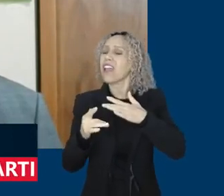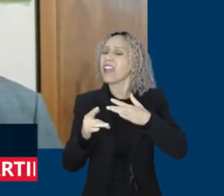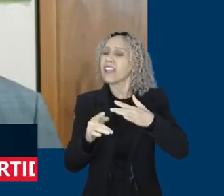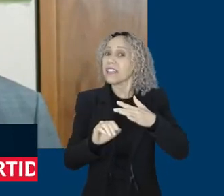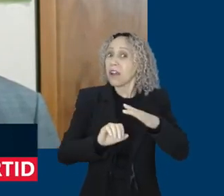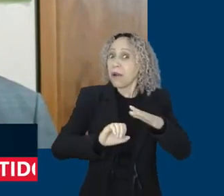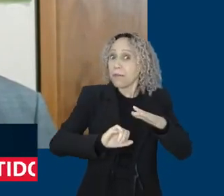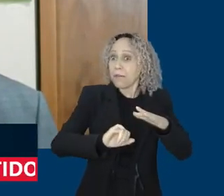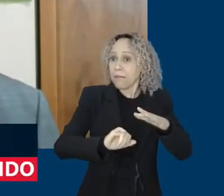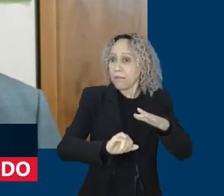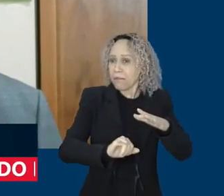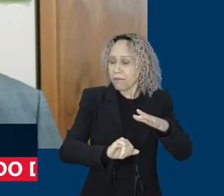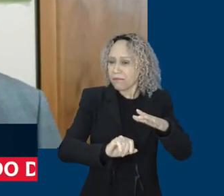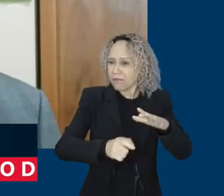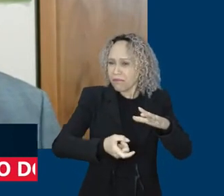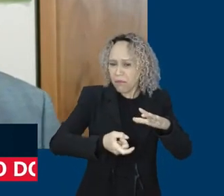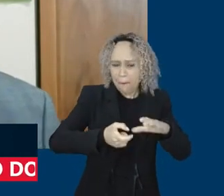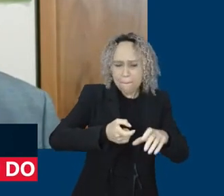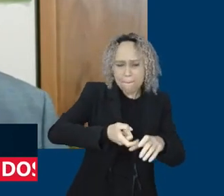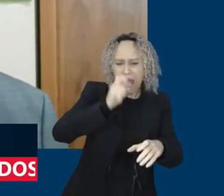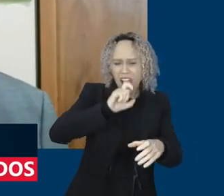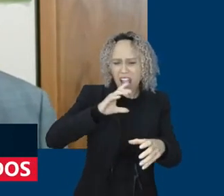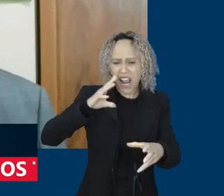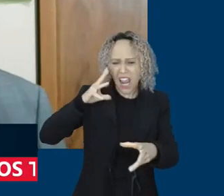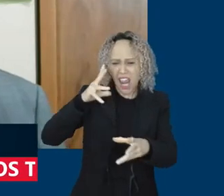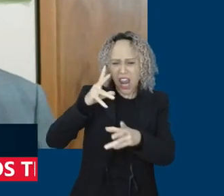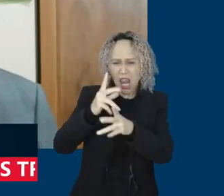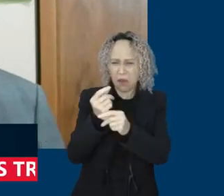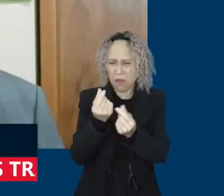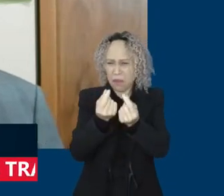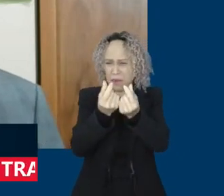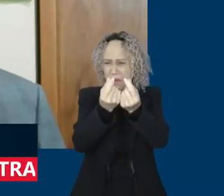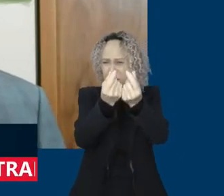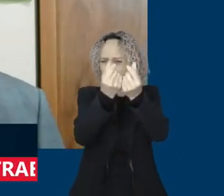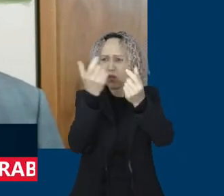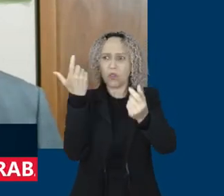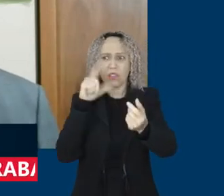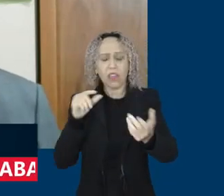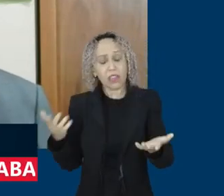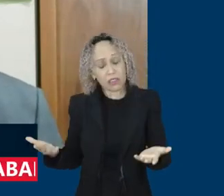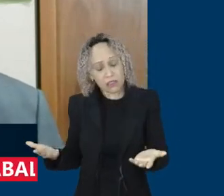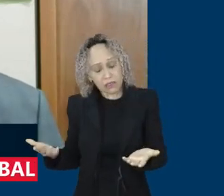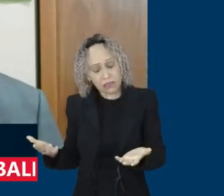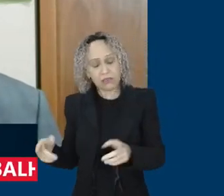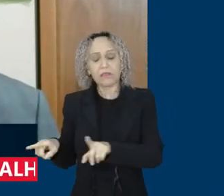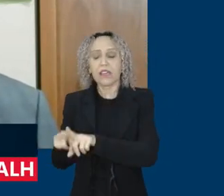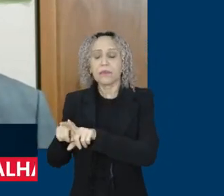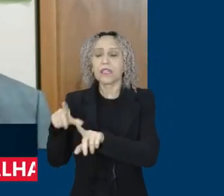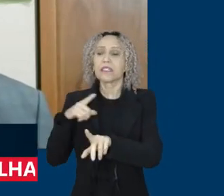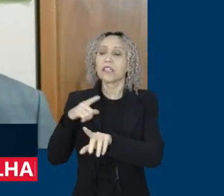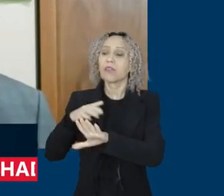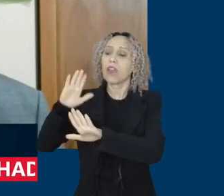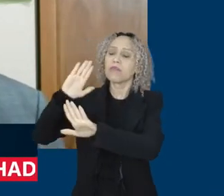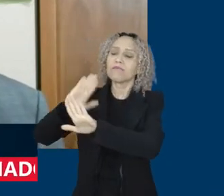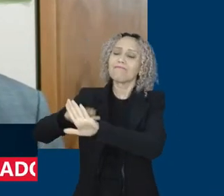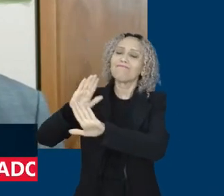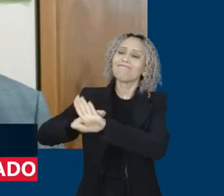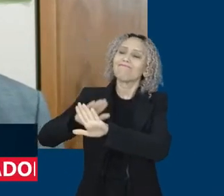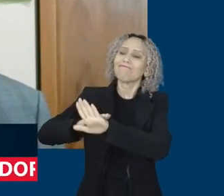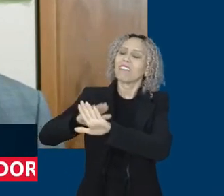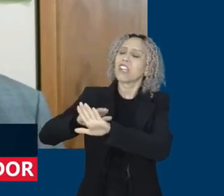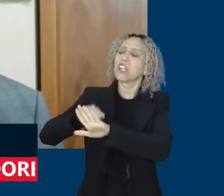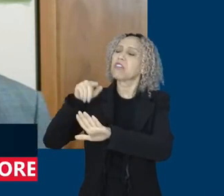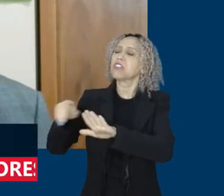lucro quanto tem também ideologias dos próprios grandes acionistas